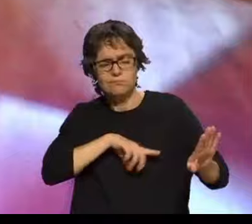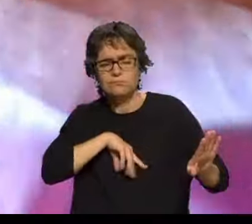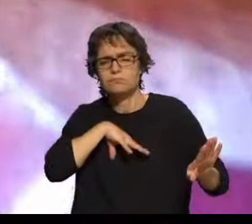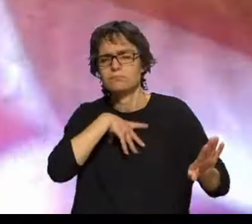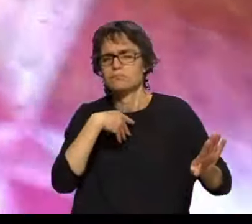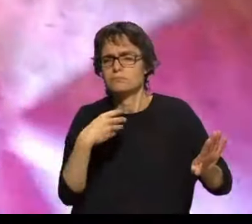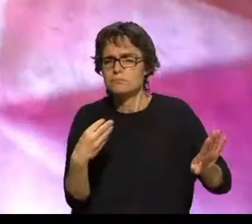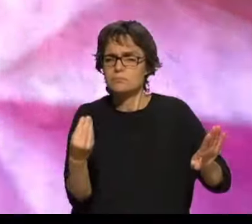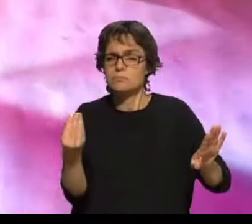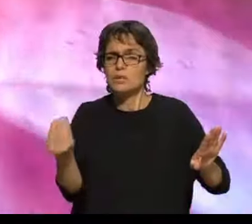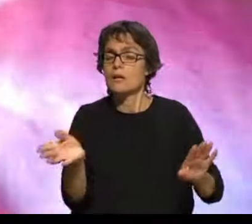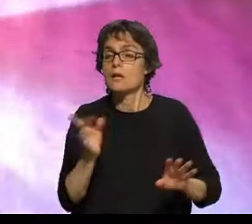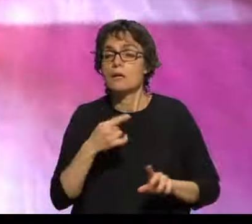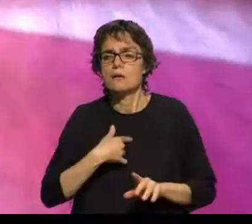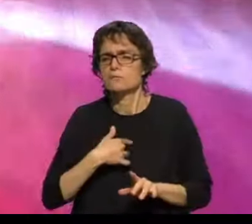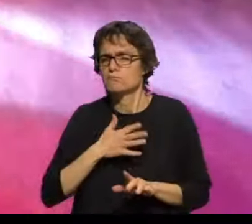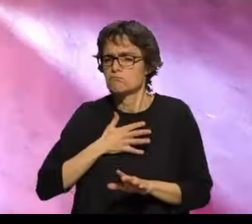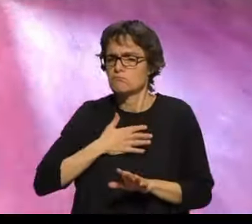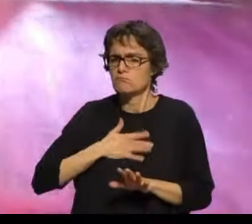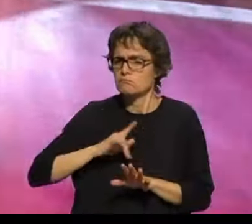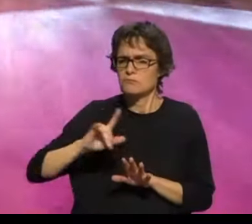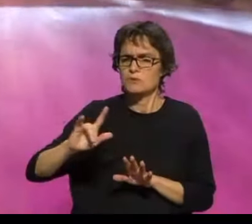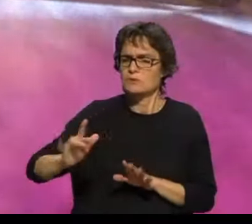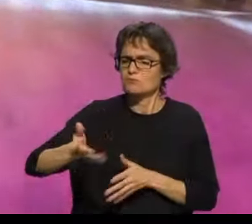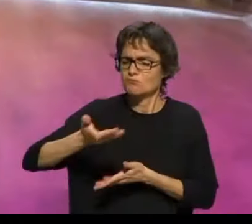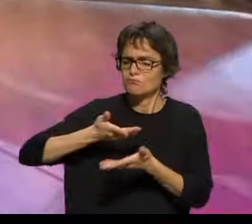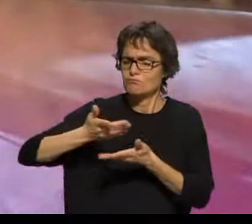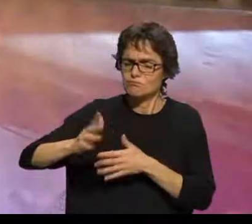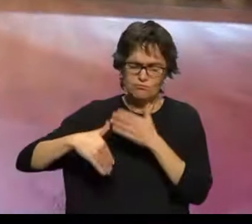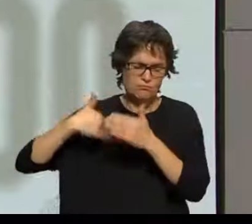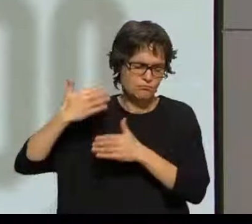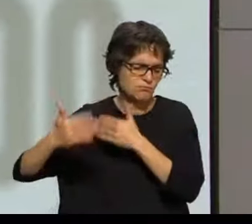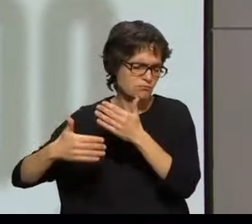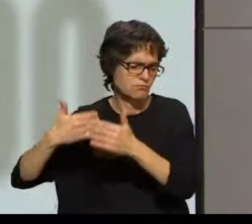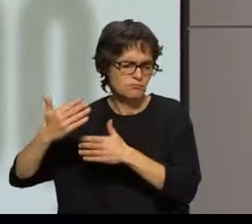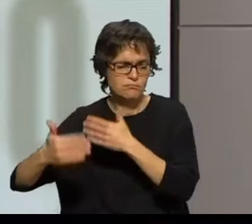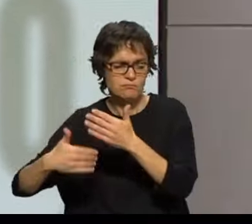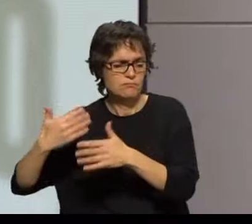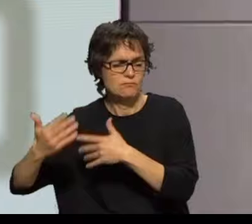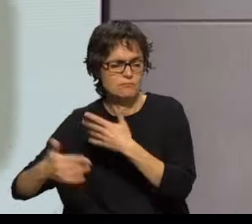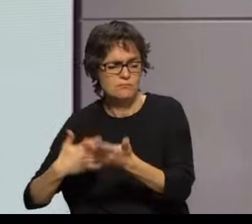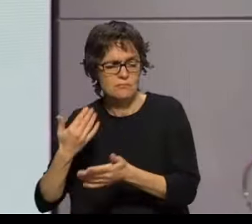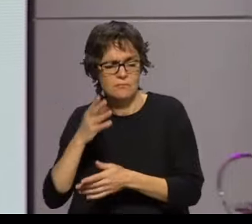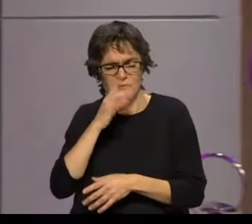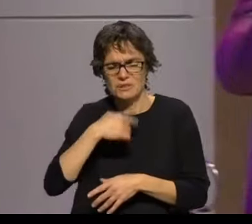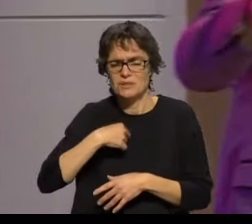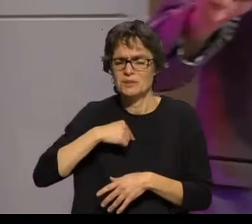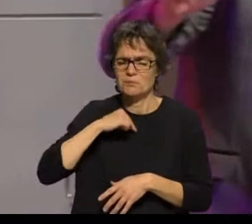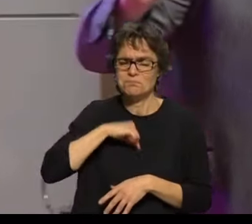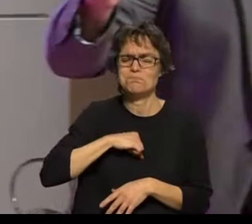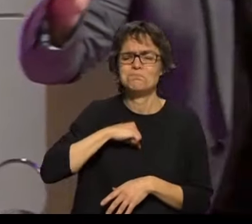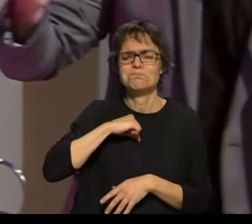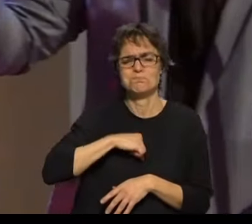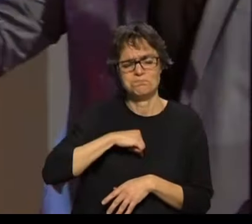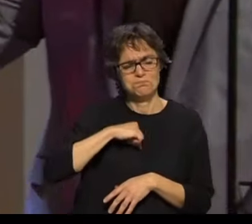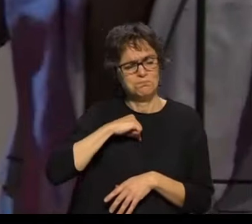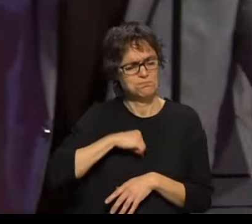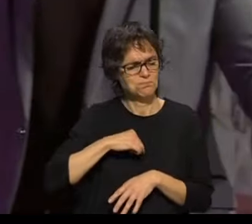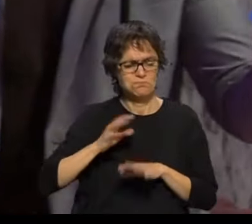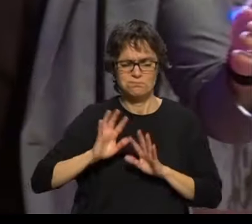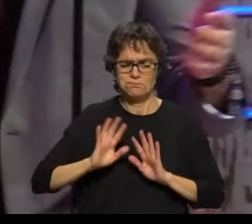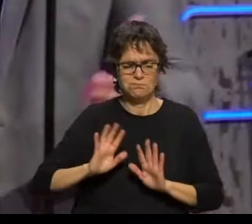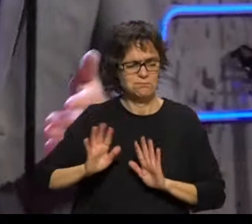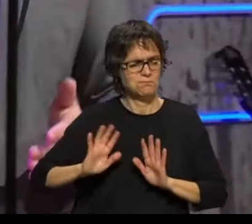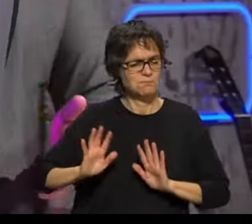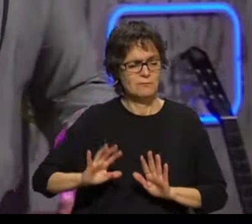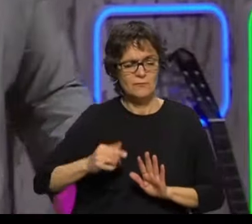não quero ter mais nada para conversar Se sou eu que estou errado Eu não vou ficar